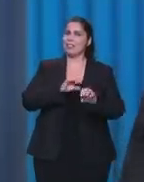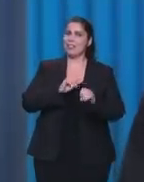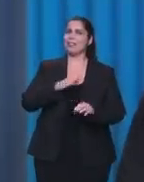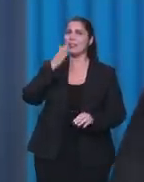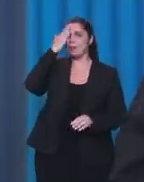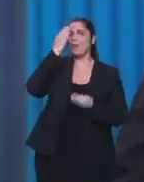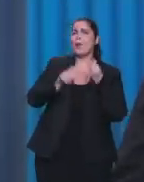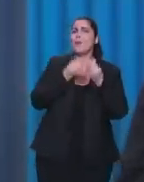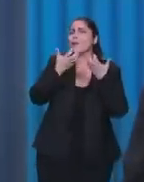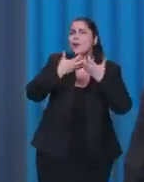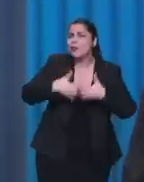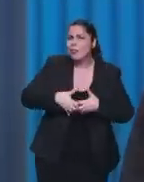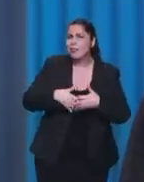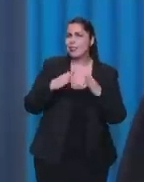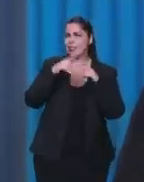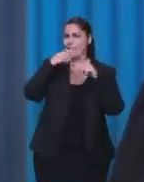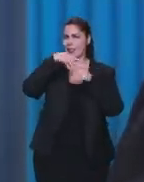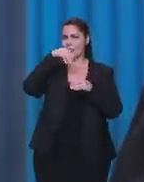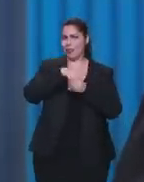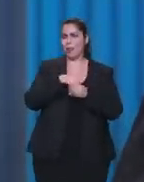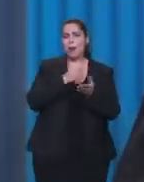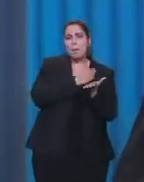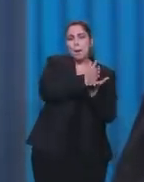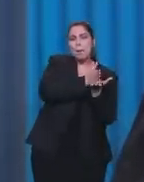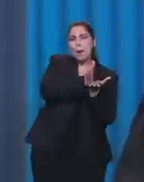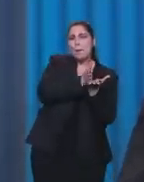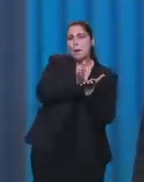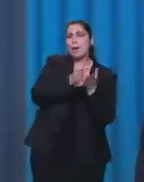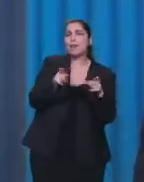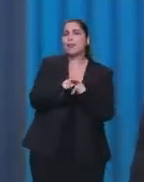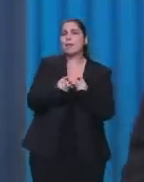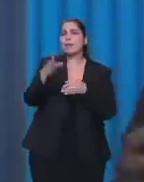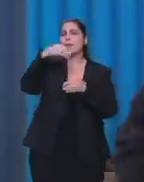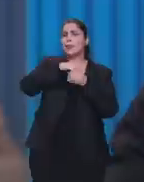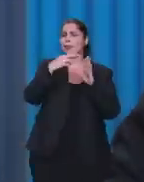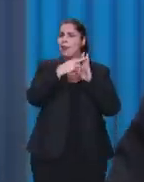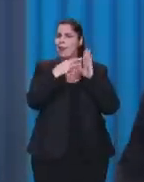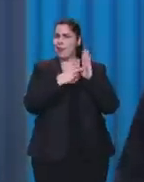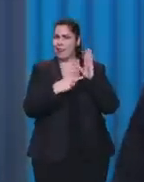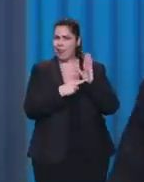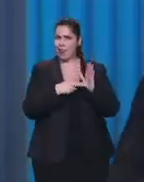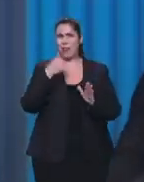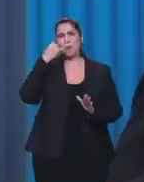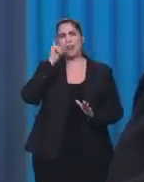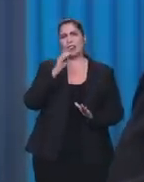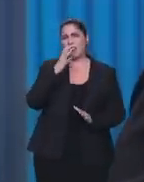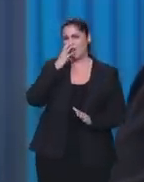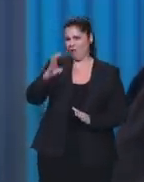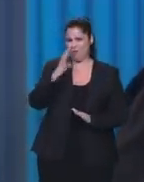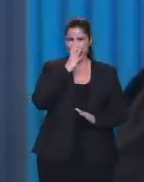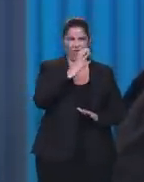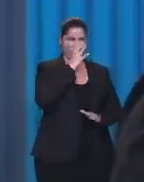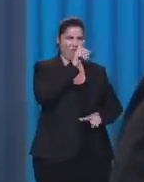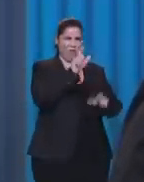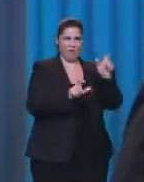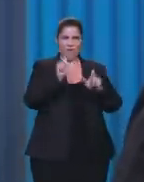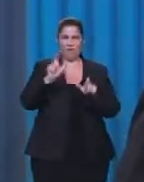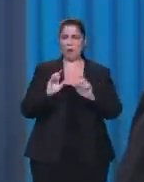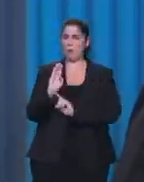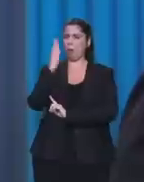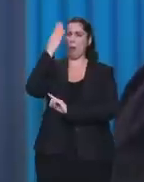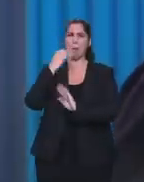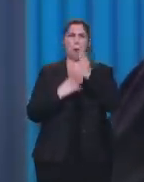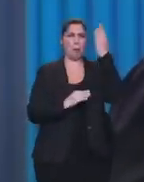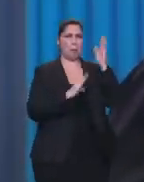e os ramos e as jurisdições que nelas existem e não sair acusando de falso padre ou acusando de estar